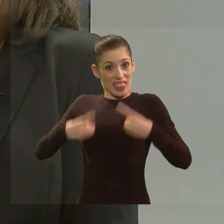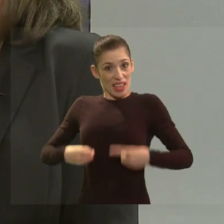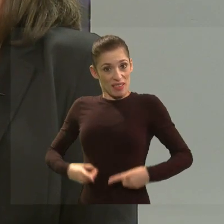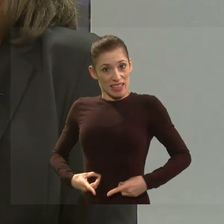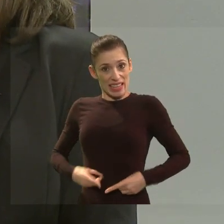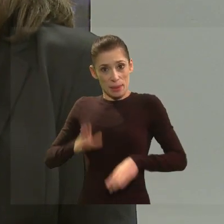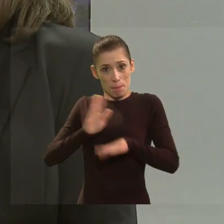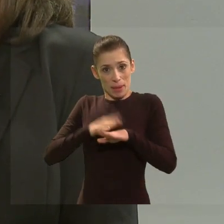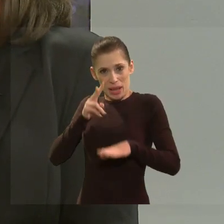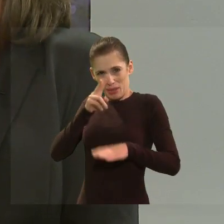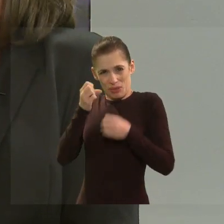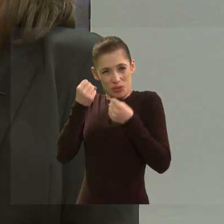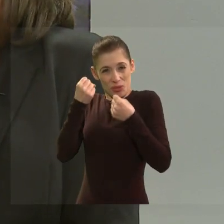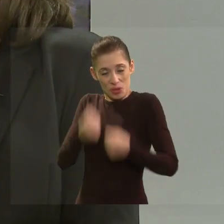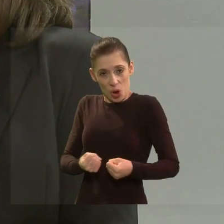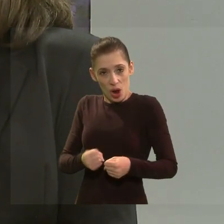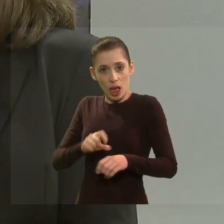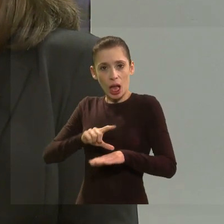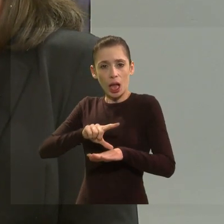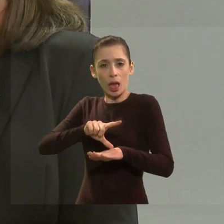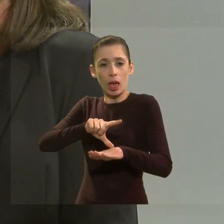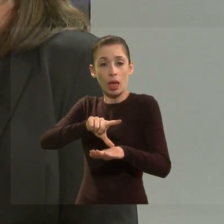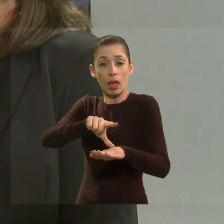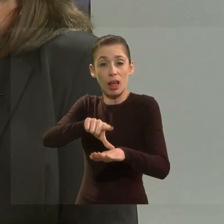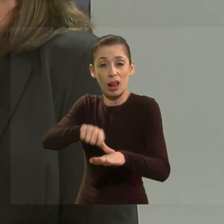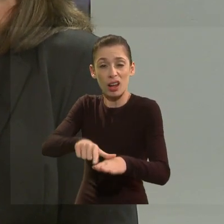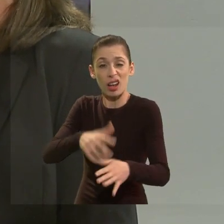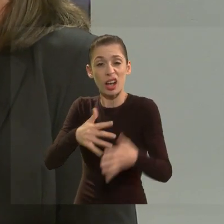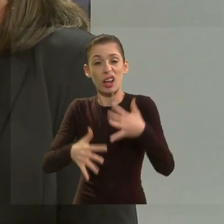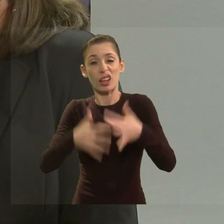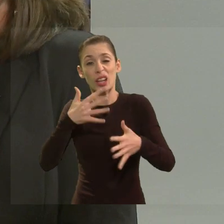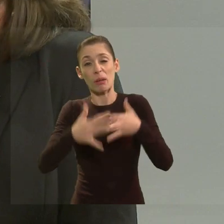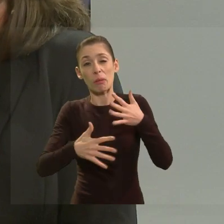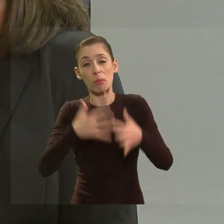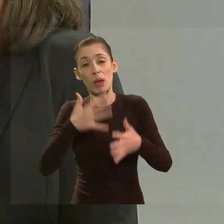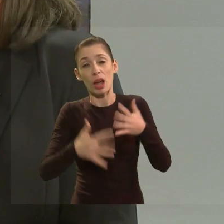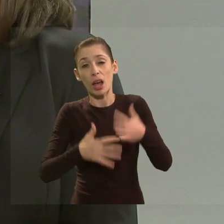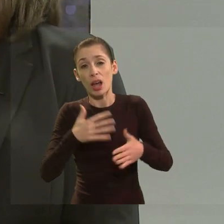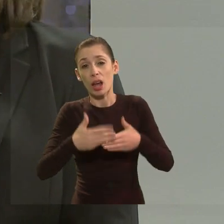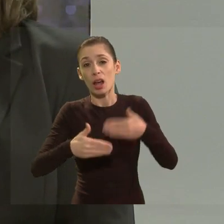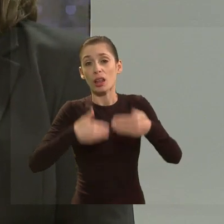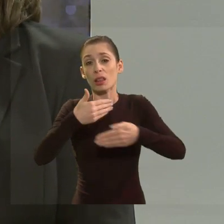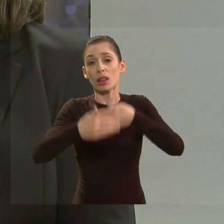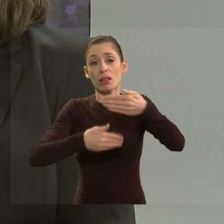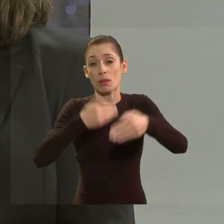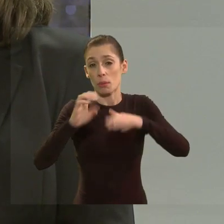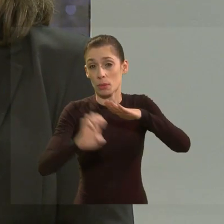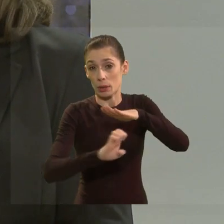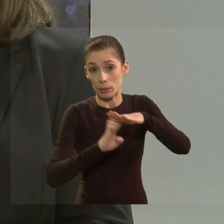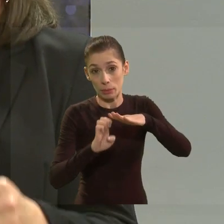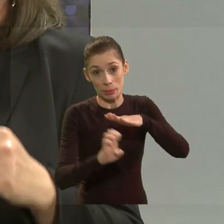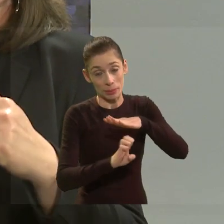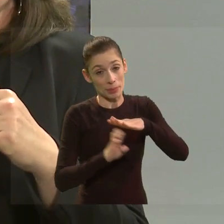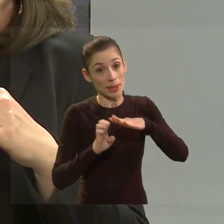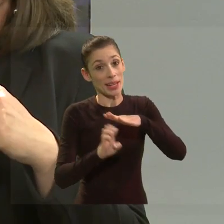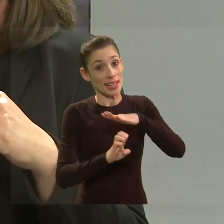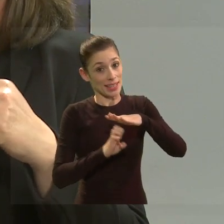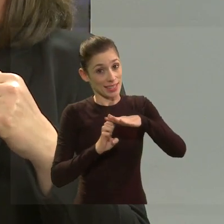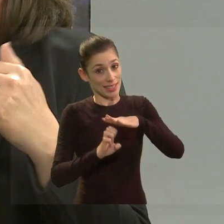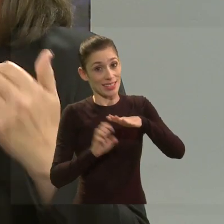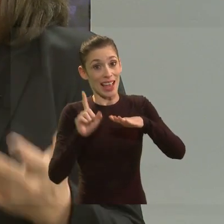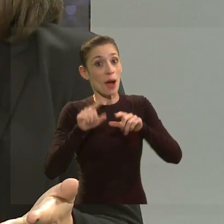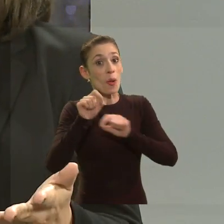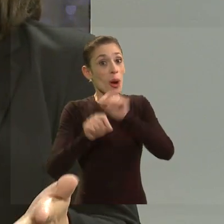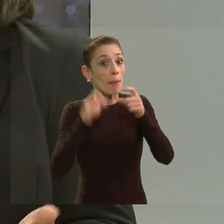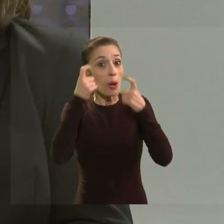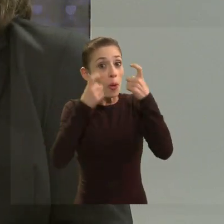ela vai atrasar, né, ou vai diminuir o rendimento, que é sempre a visão voltada